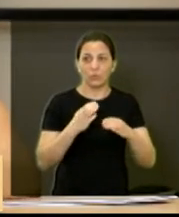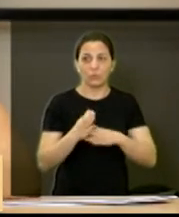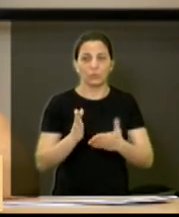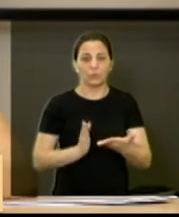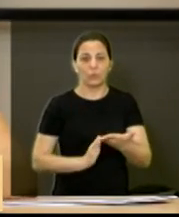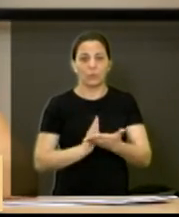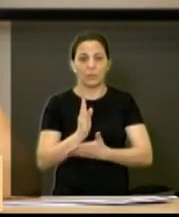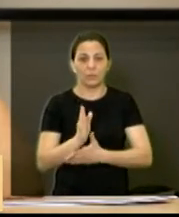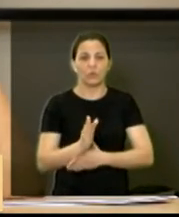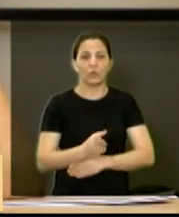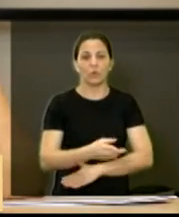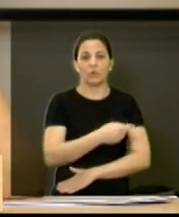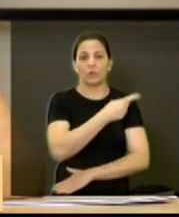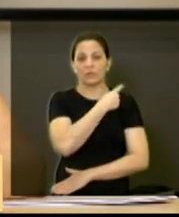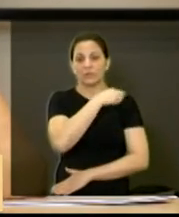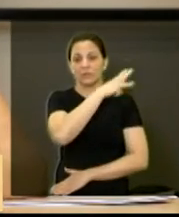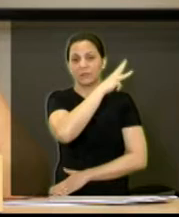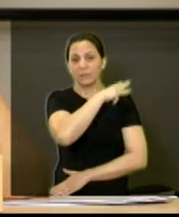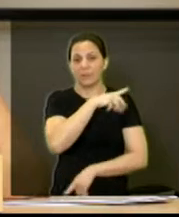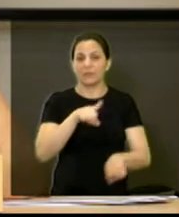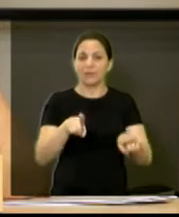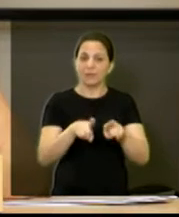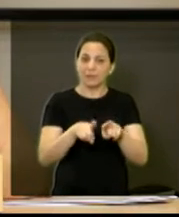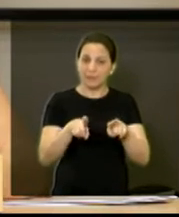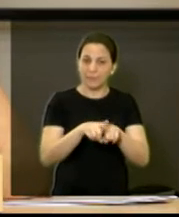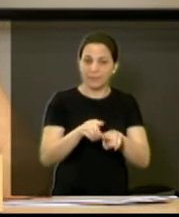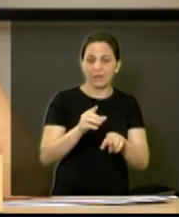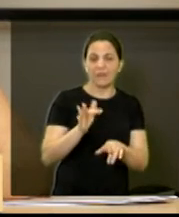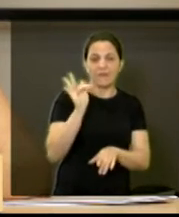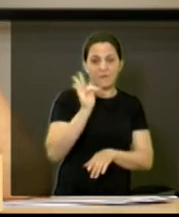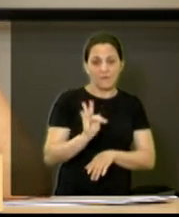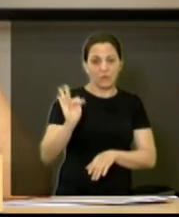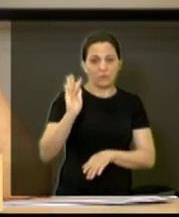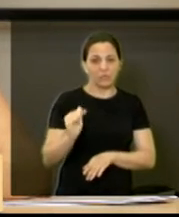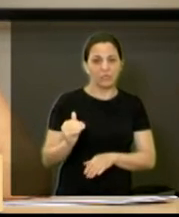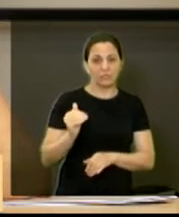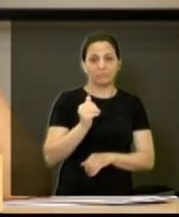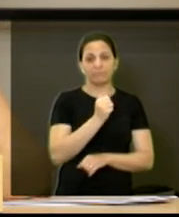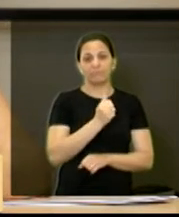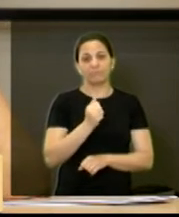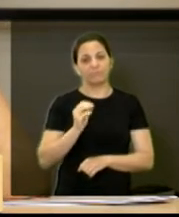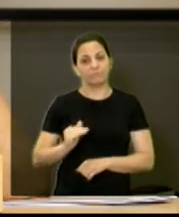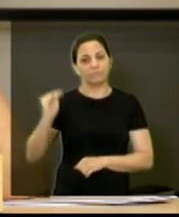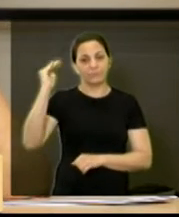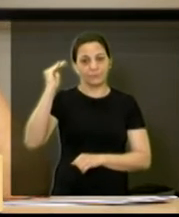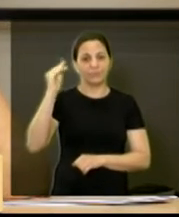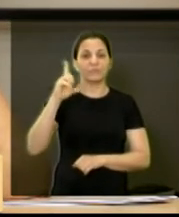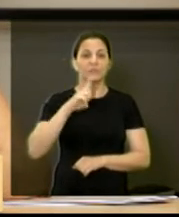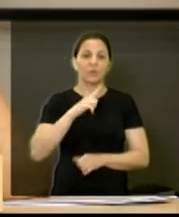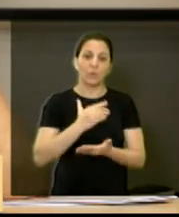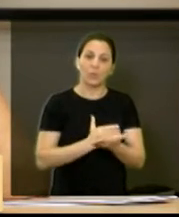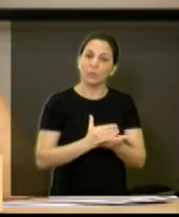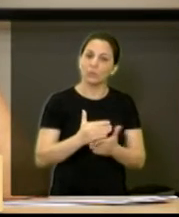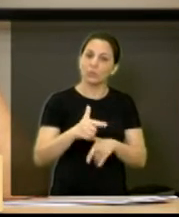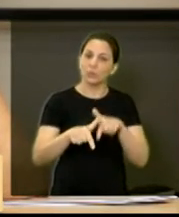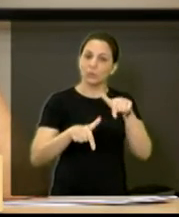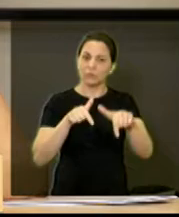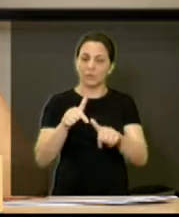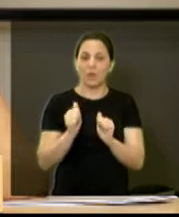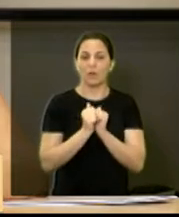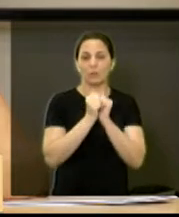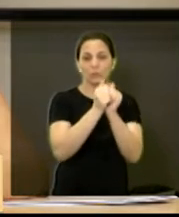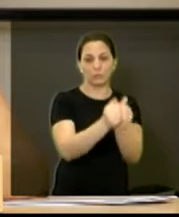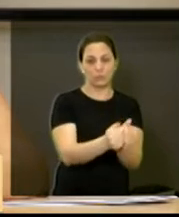tanto do ensino médio quanto do ensino superior, que iniciaram um trabalho com a